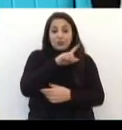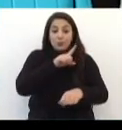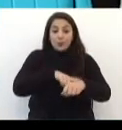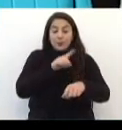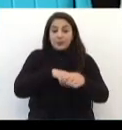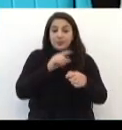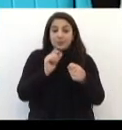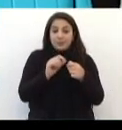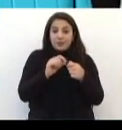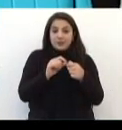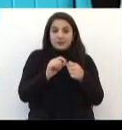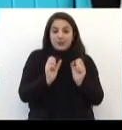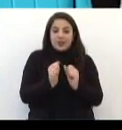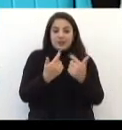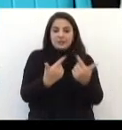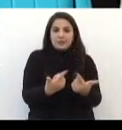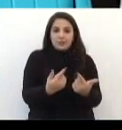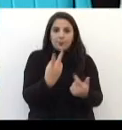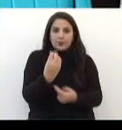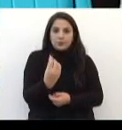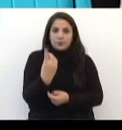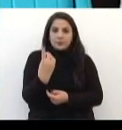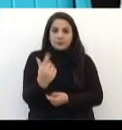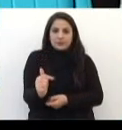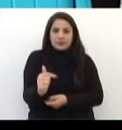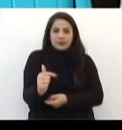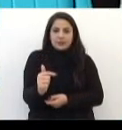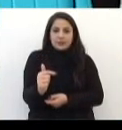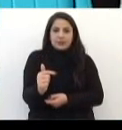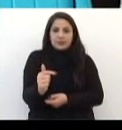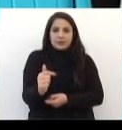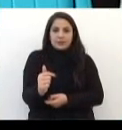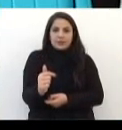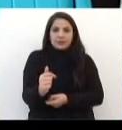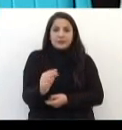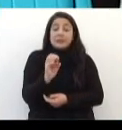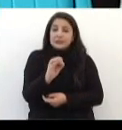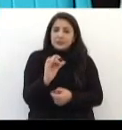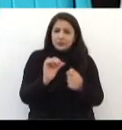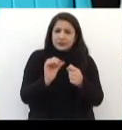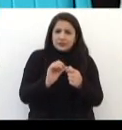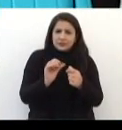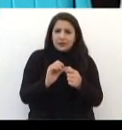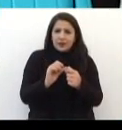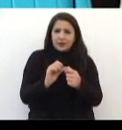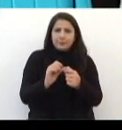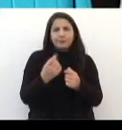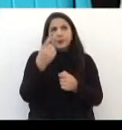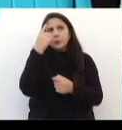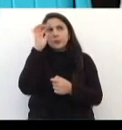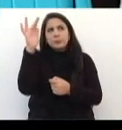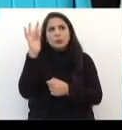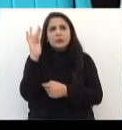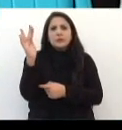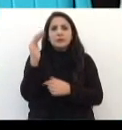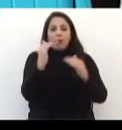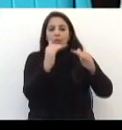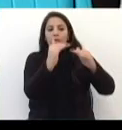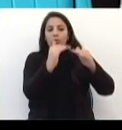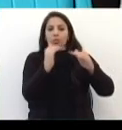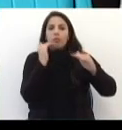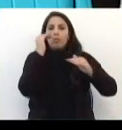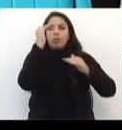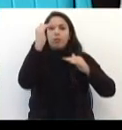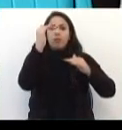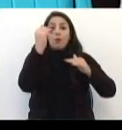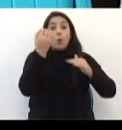colocarmos as ações para 2017, o valor dessas ações, se nós fizermos uma estimativa muito superior ou muito inferior, vai dar